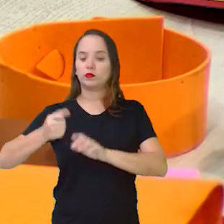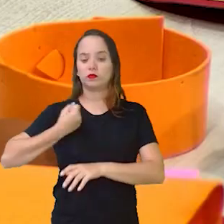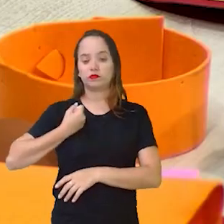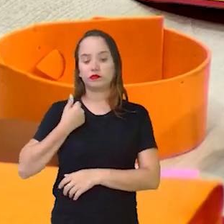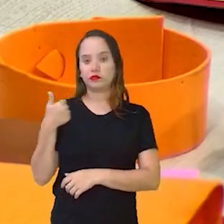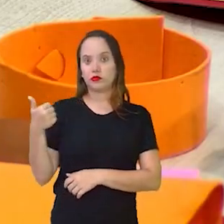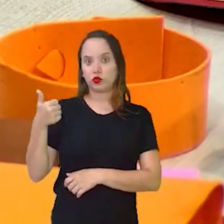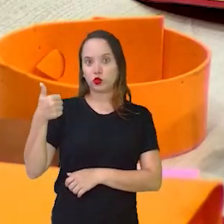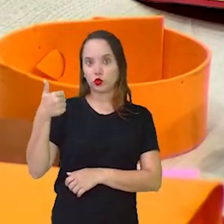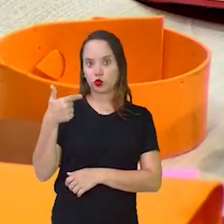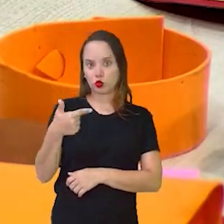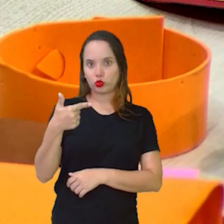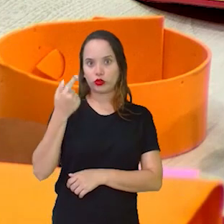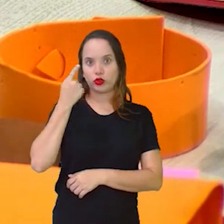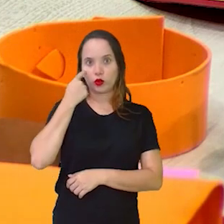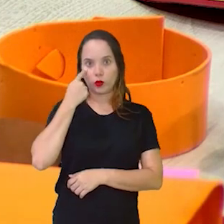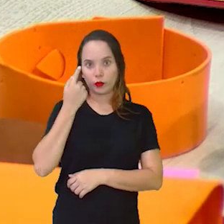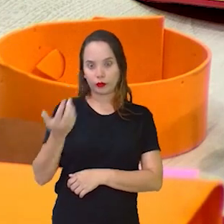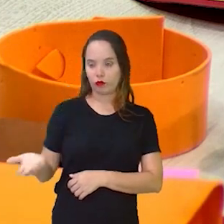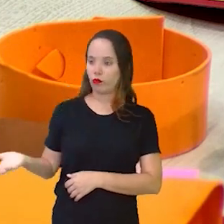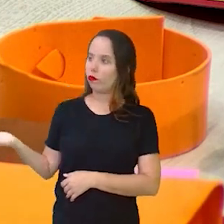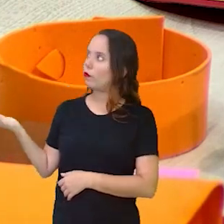Deixa eu pegar aqui uma canetinha.